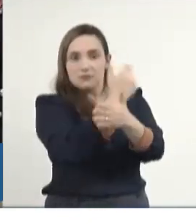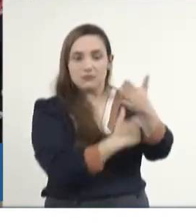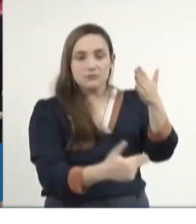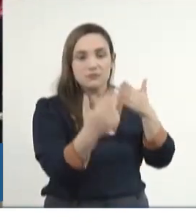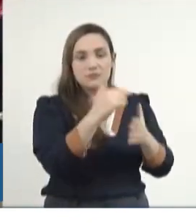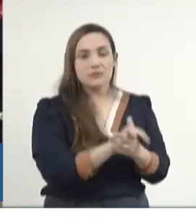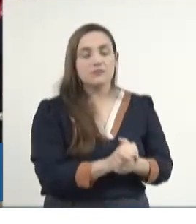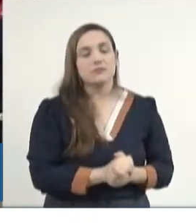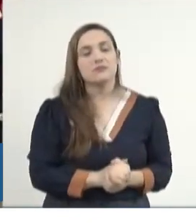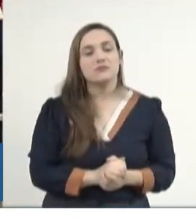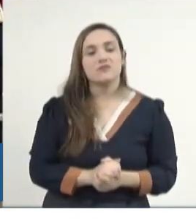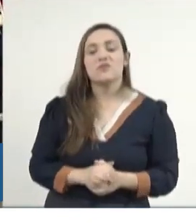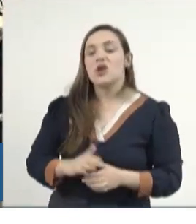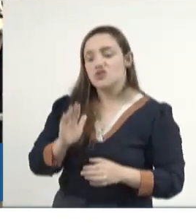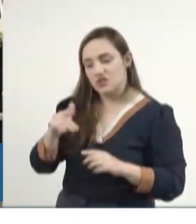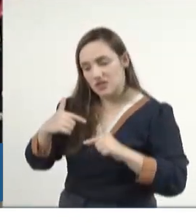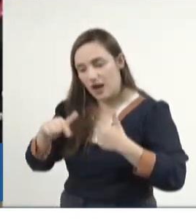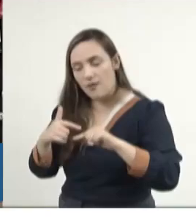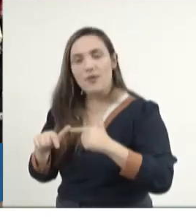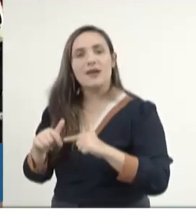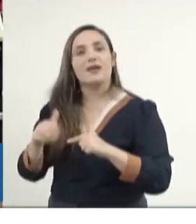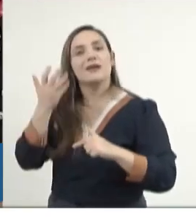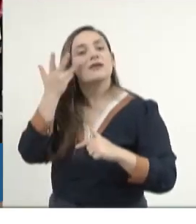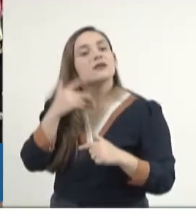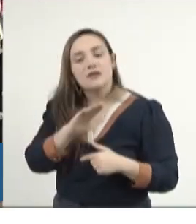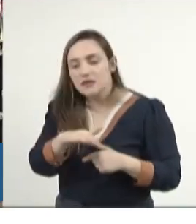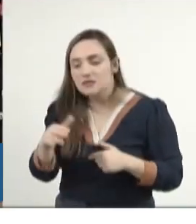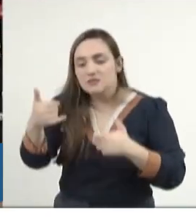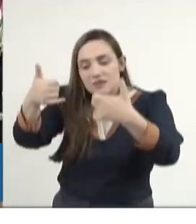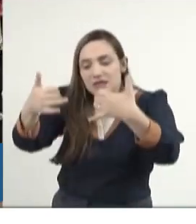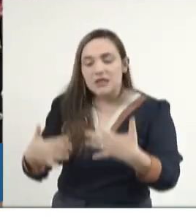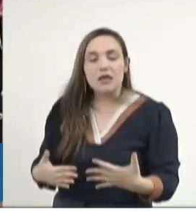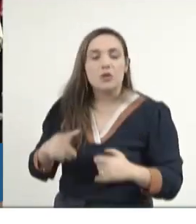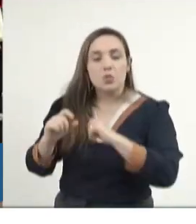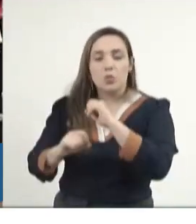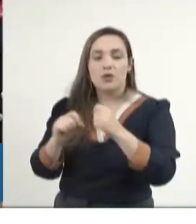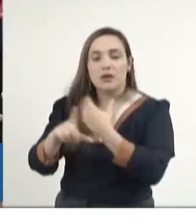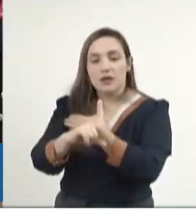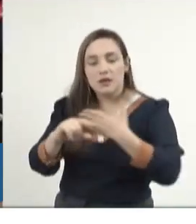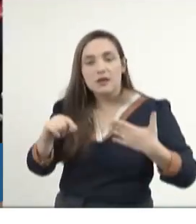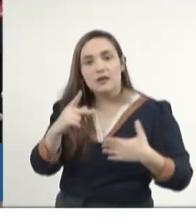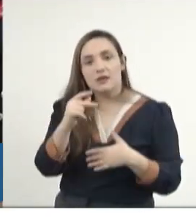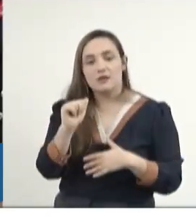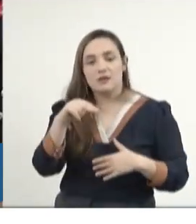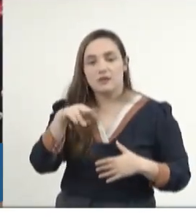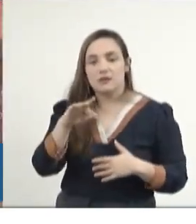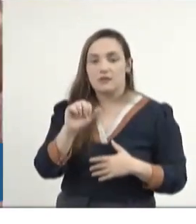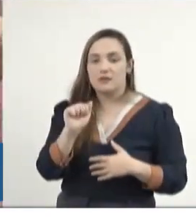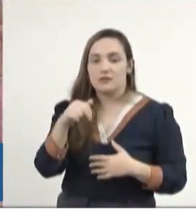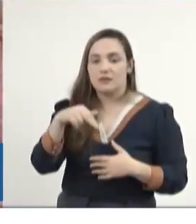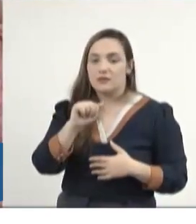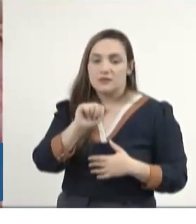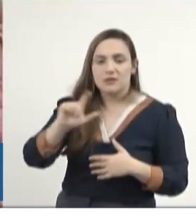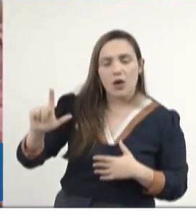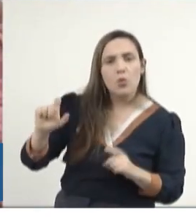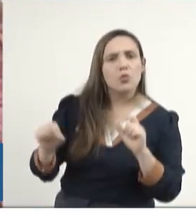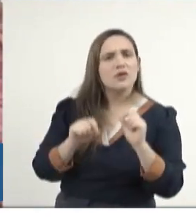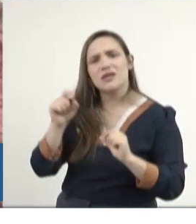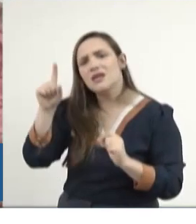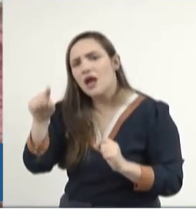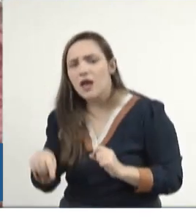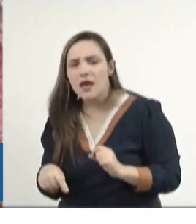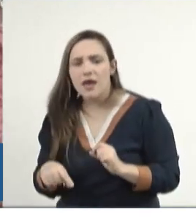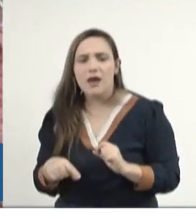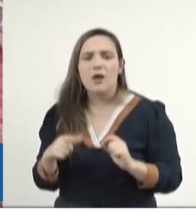crianças francas brasileiras para falar do Pantanal. Antes, eles viram vídeos para saber o que é Pantanal, onde